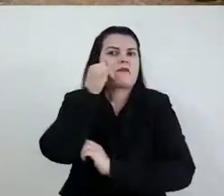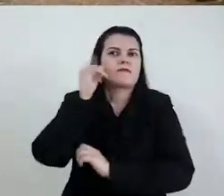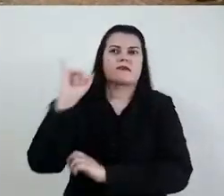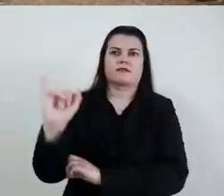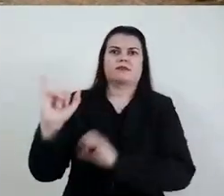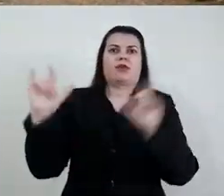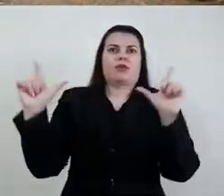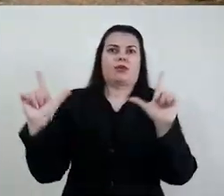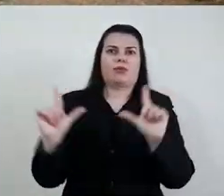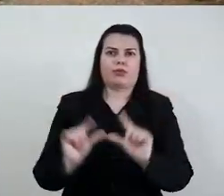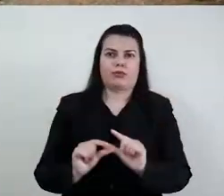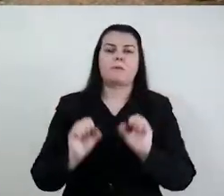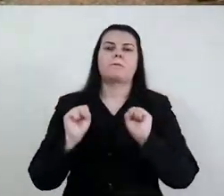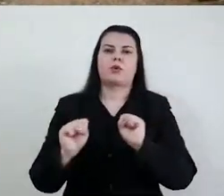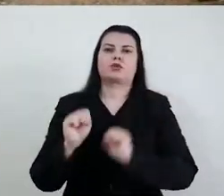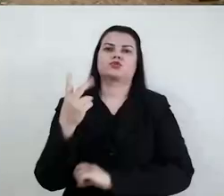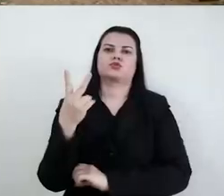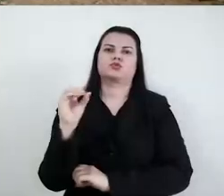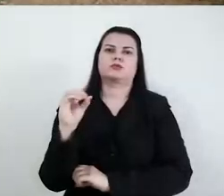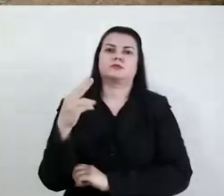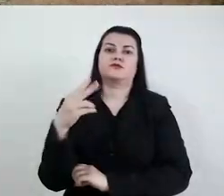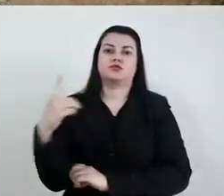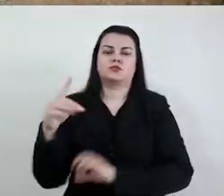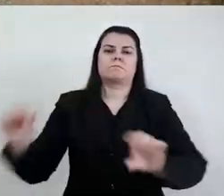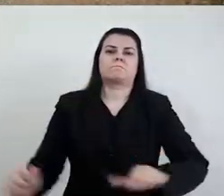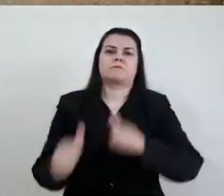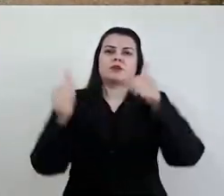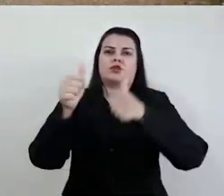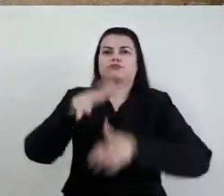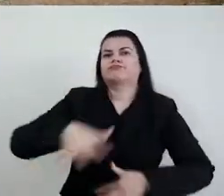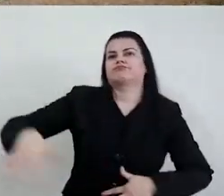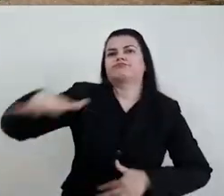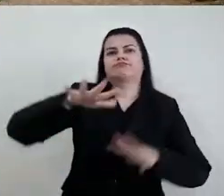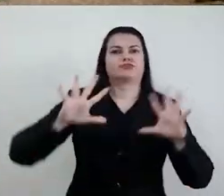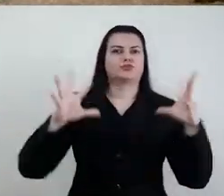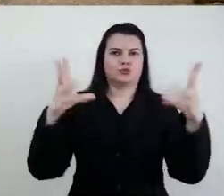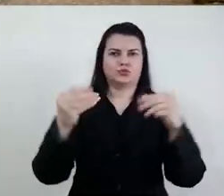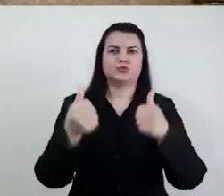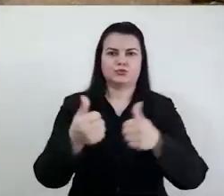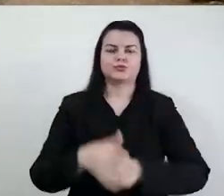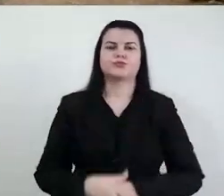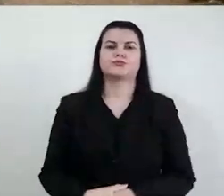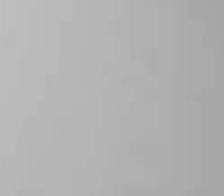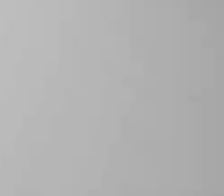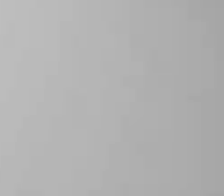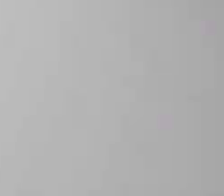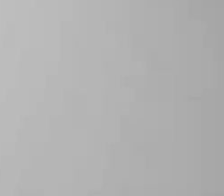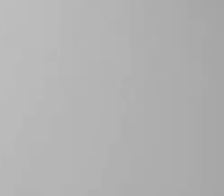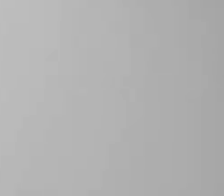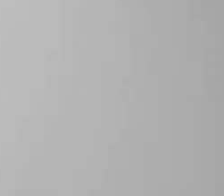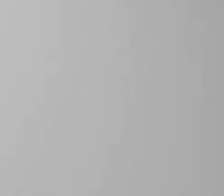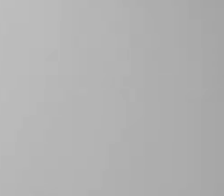superar, finalmente, este quadro da pandemia e termos um 2021 melhor para todos nós.